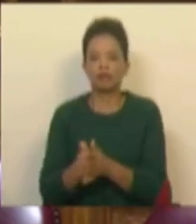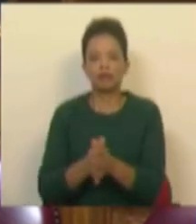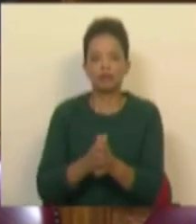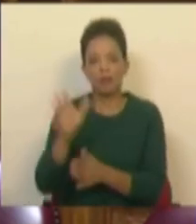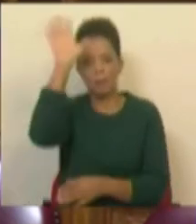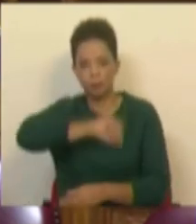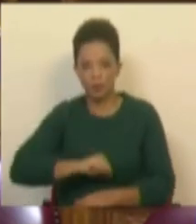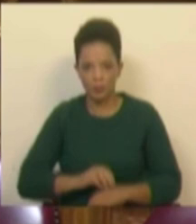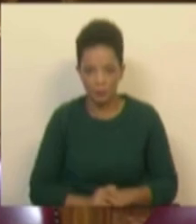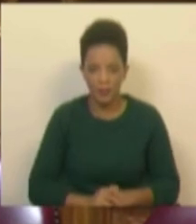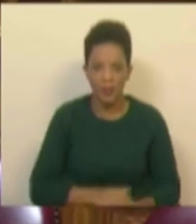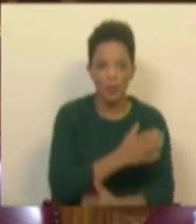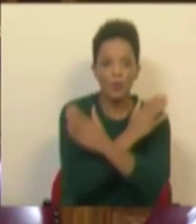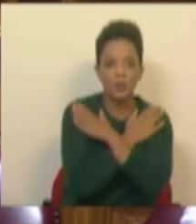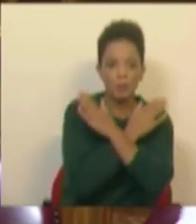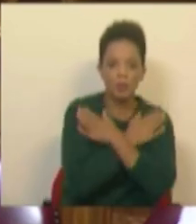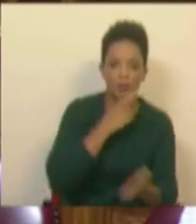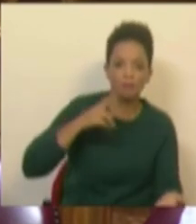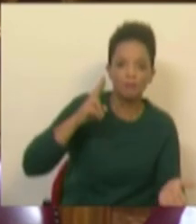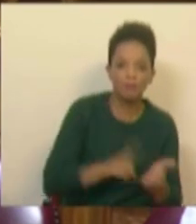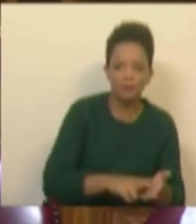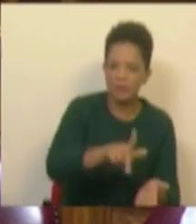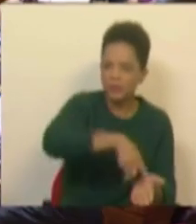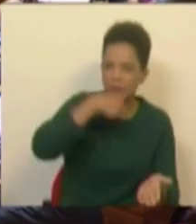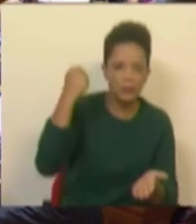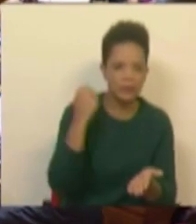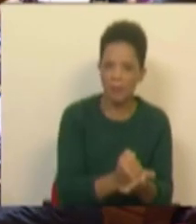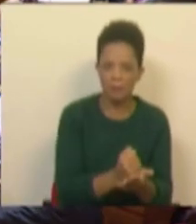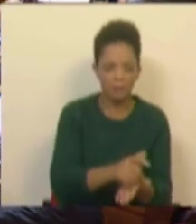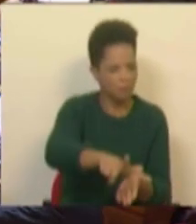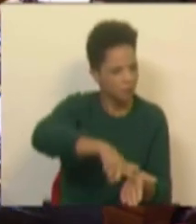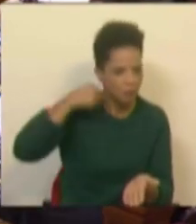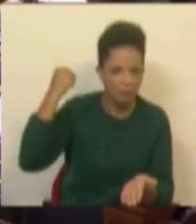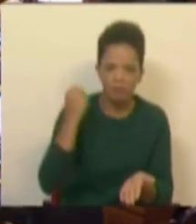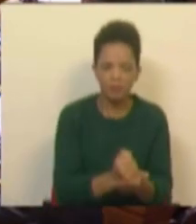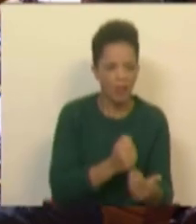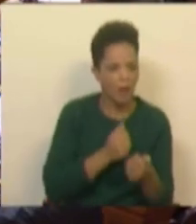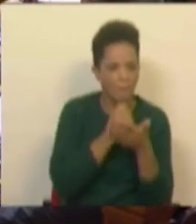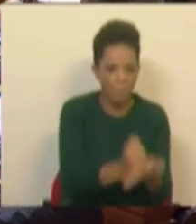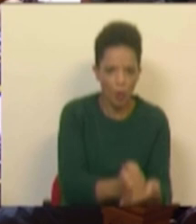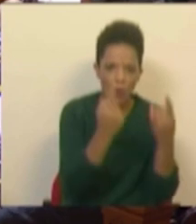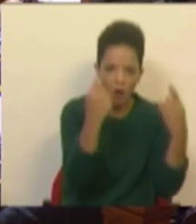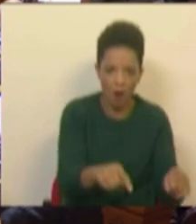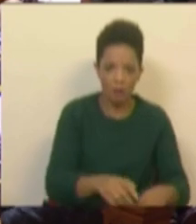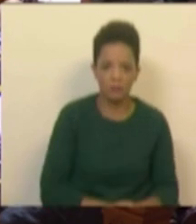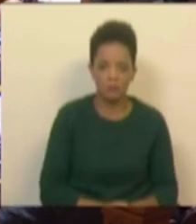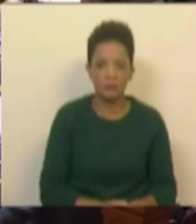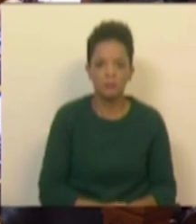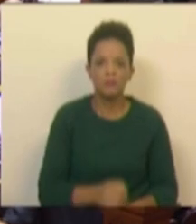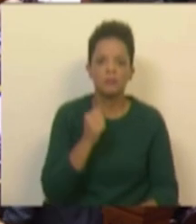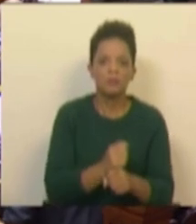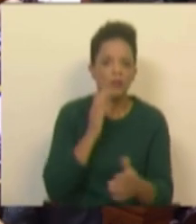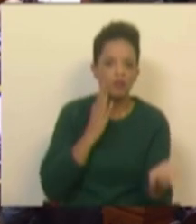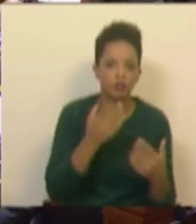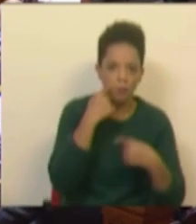Os verdadeiros amigos estiveram sempre, sempre do vosso lado. Como funcionários públicos,